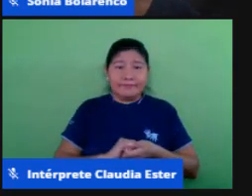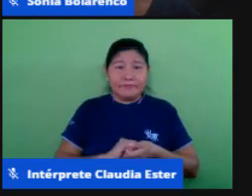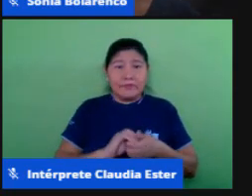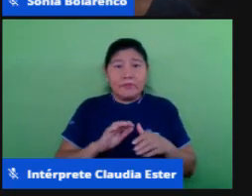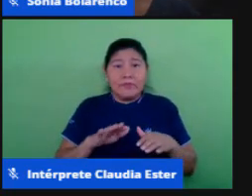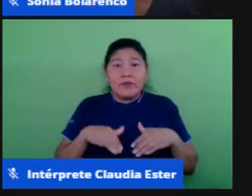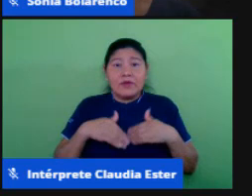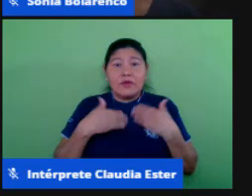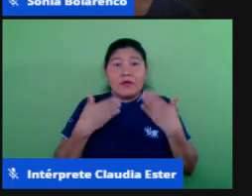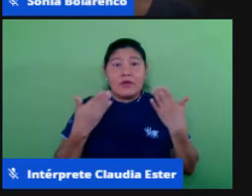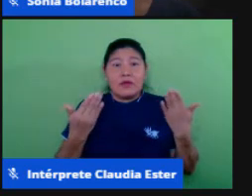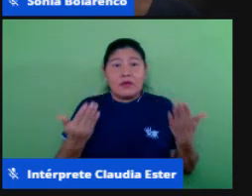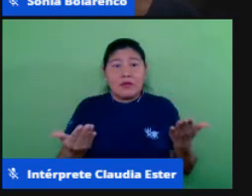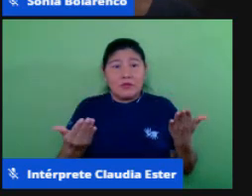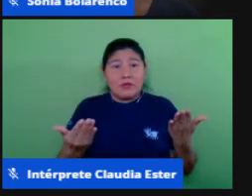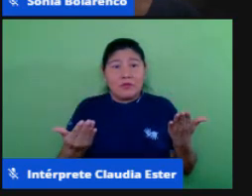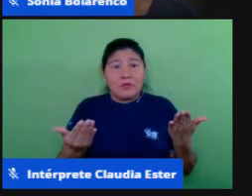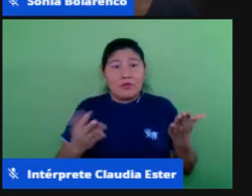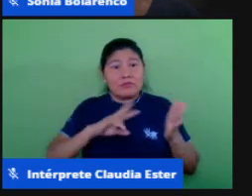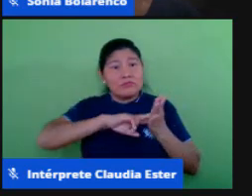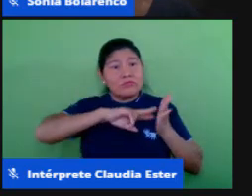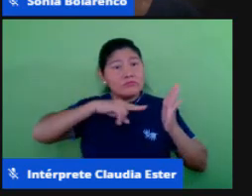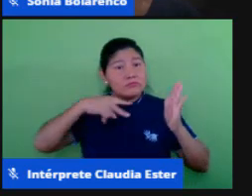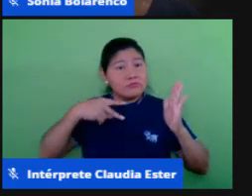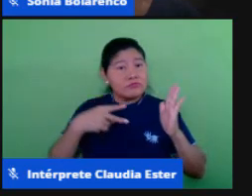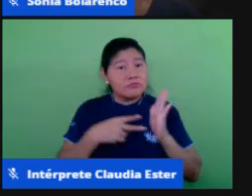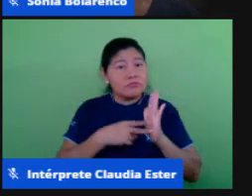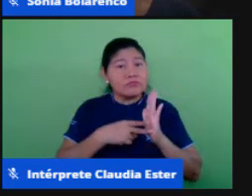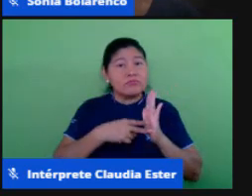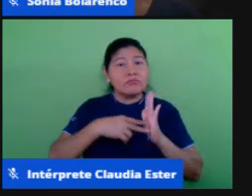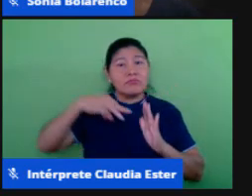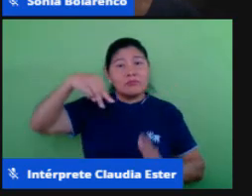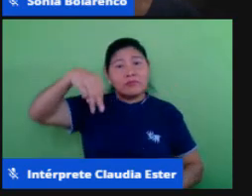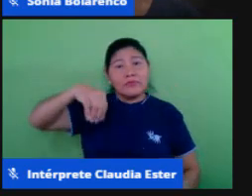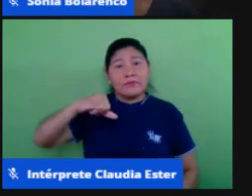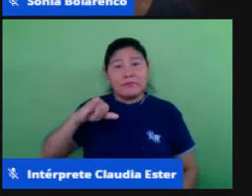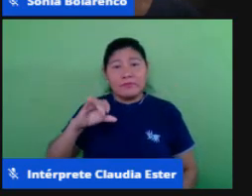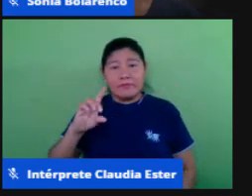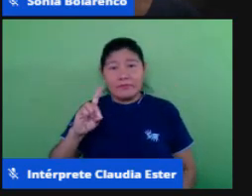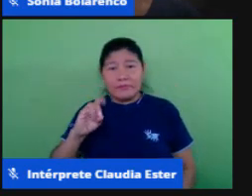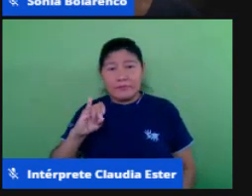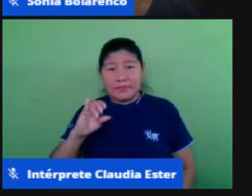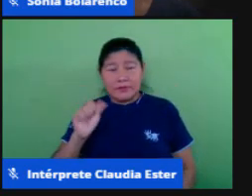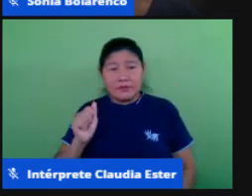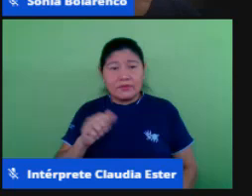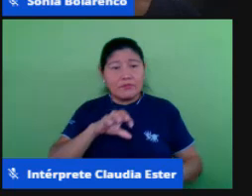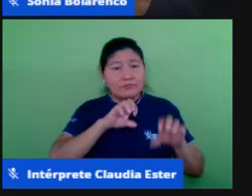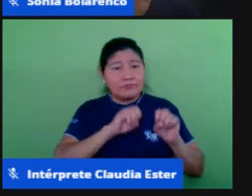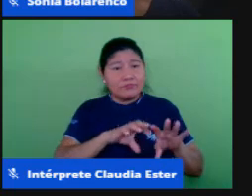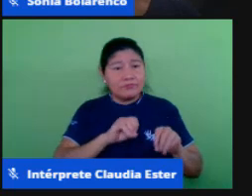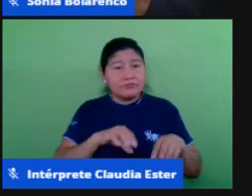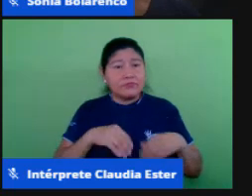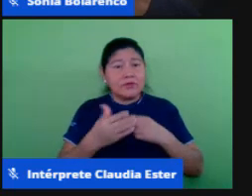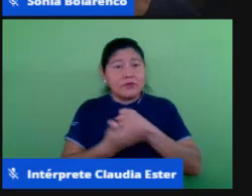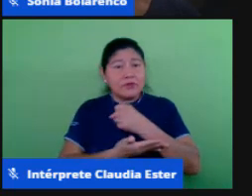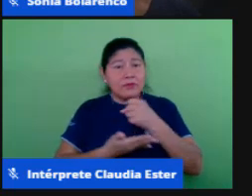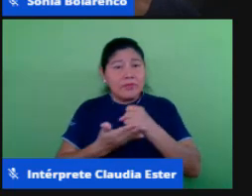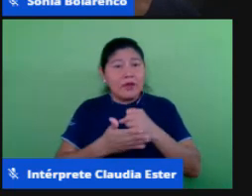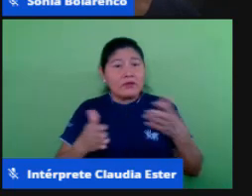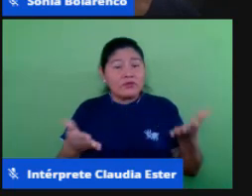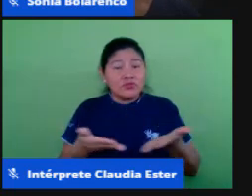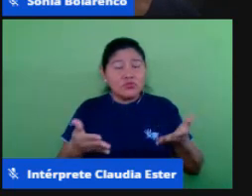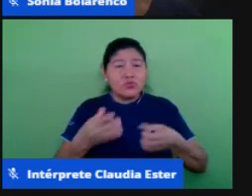qual seria então o conceito de mídia educação que nos embasa aqui nesse momento e nessa live